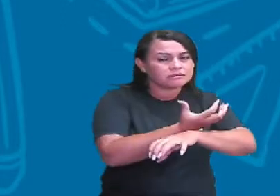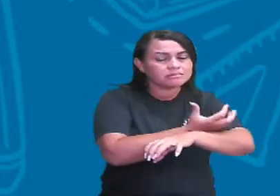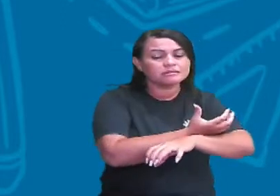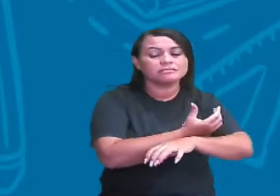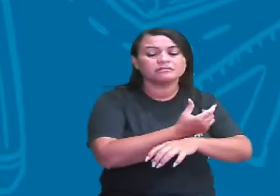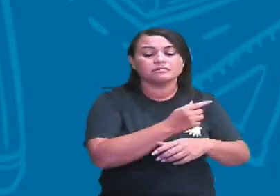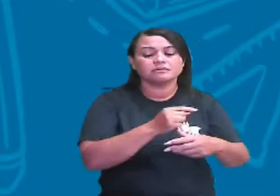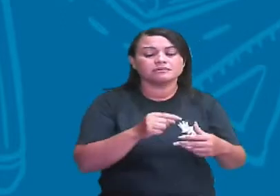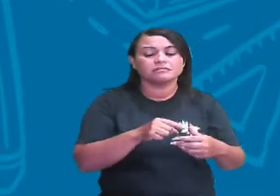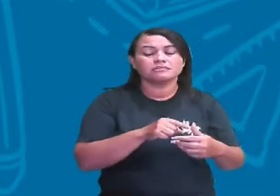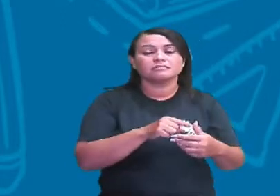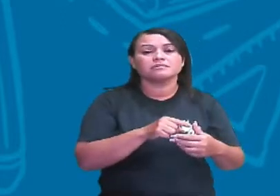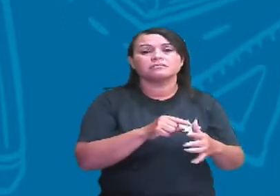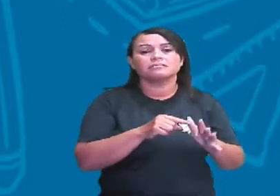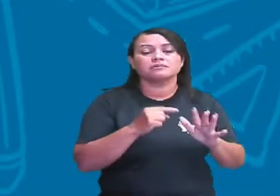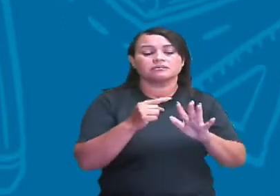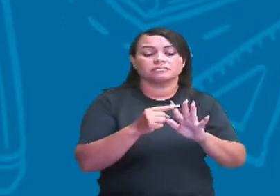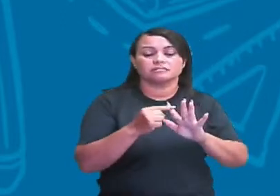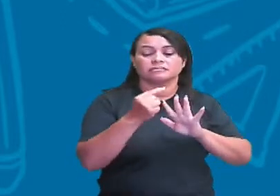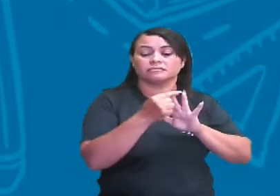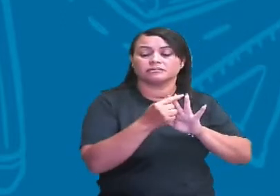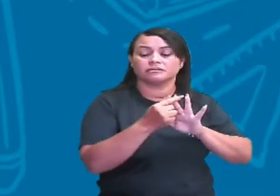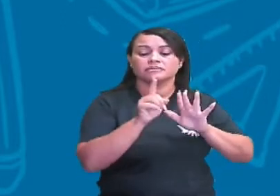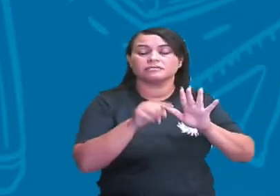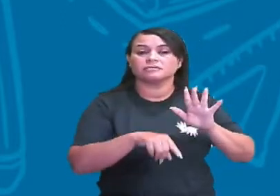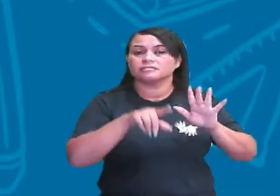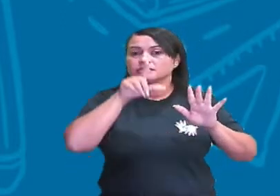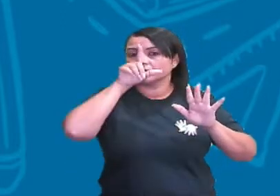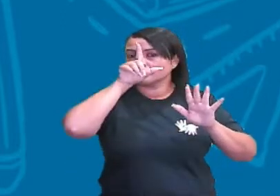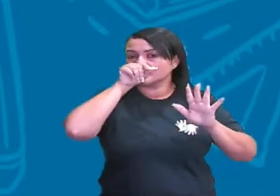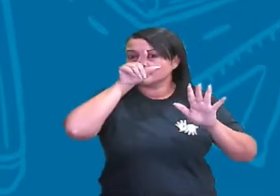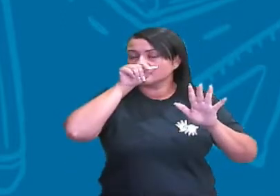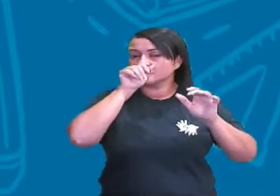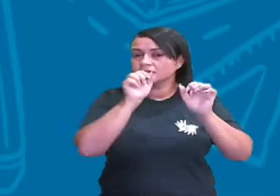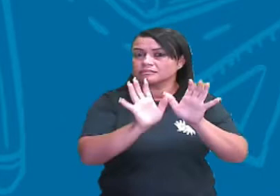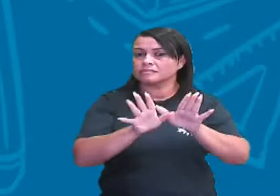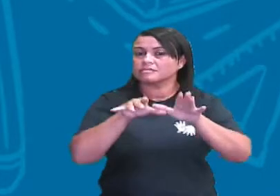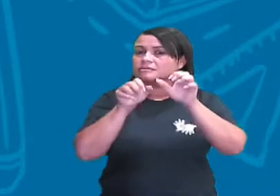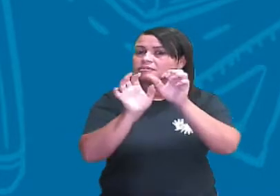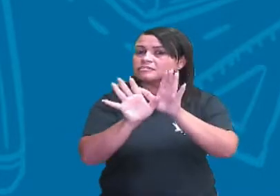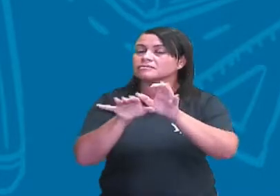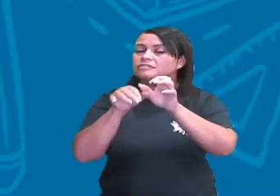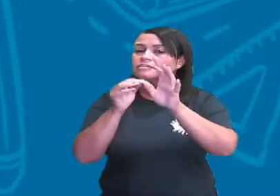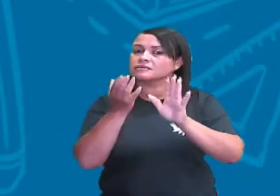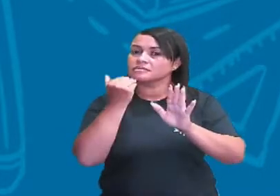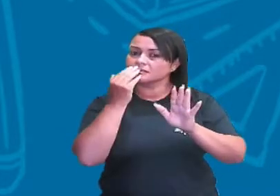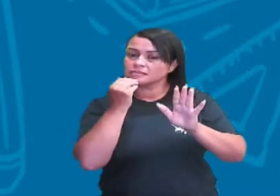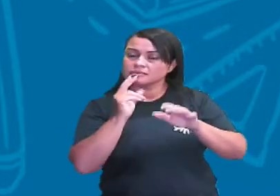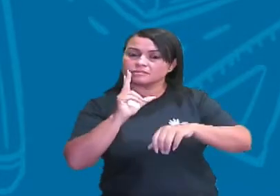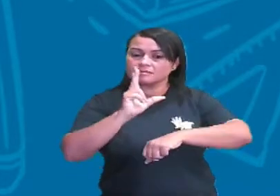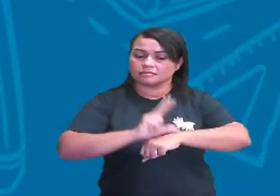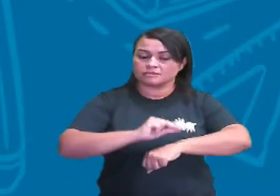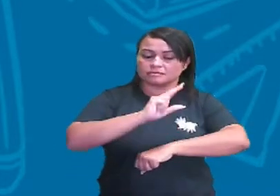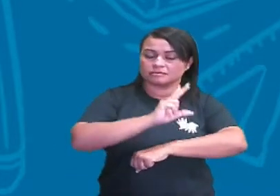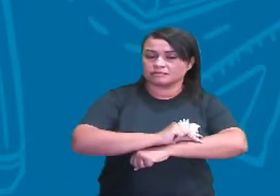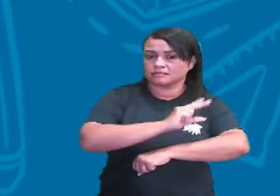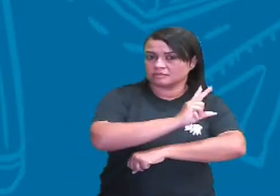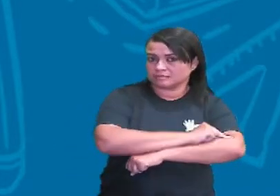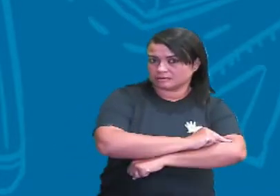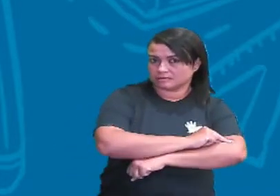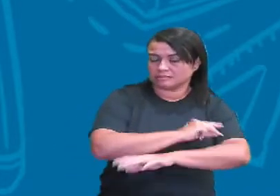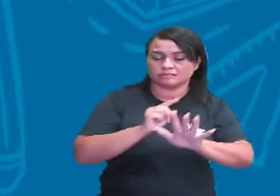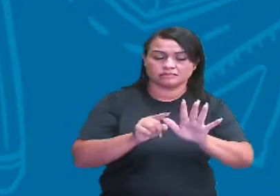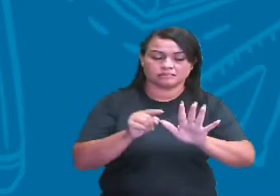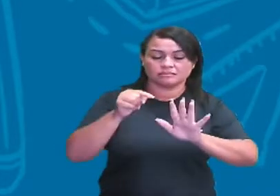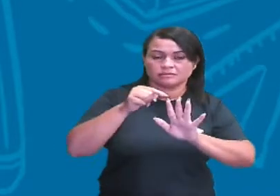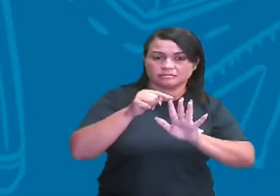consumidor secundário, que vai ser ali a ave, o pássaro, que vai se alimentar desse inseto, né? Do consumidor primário,